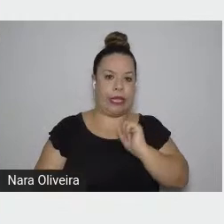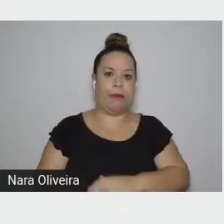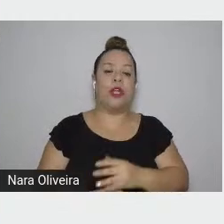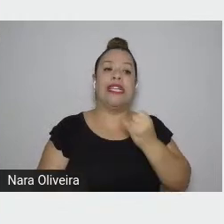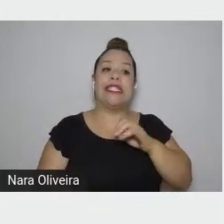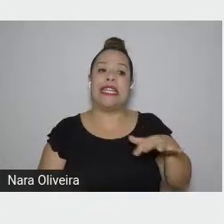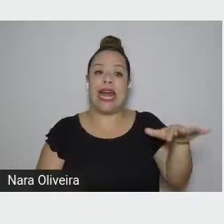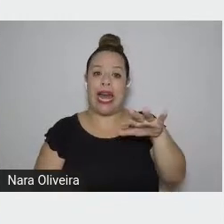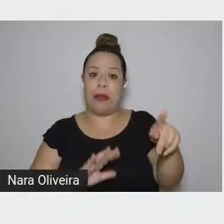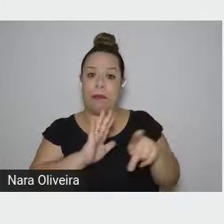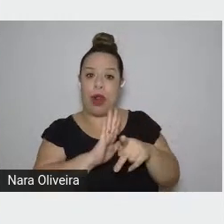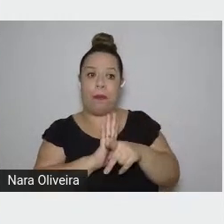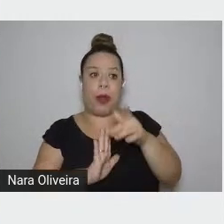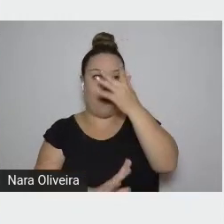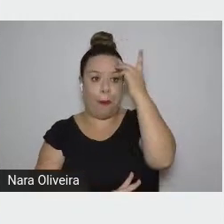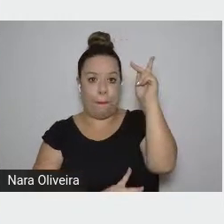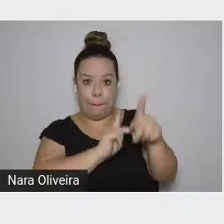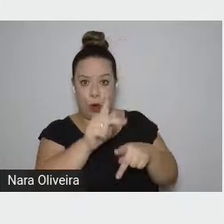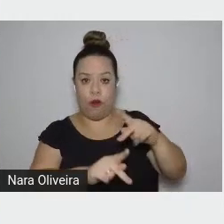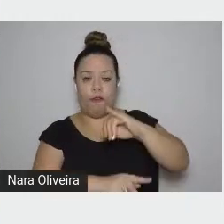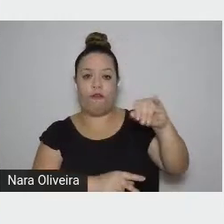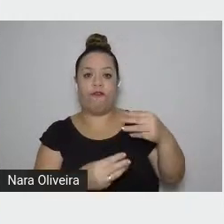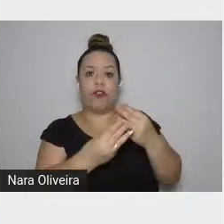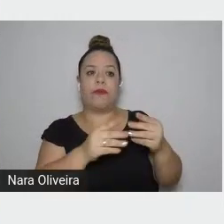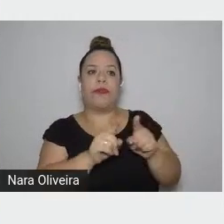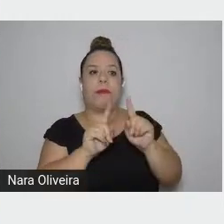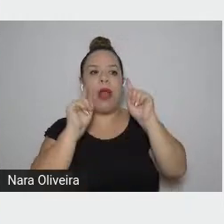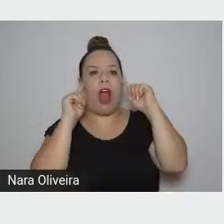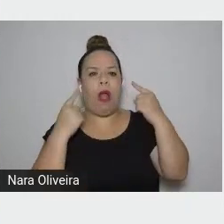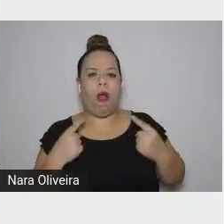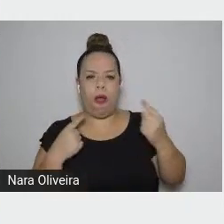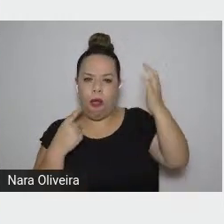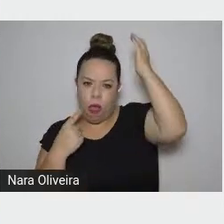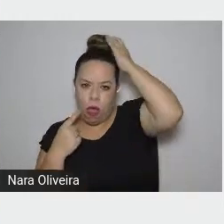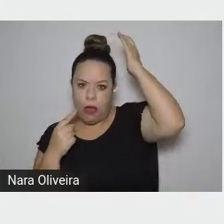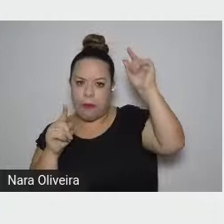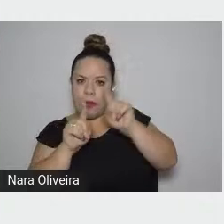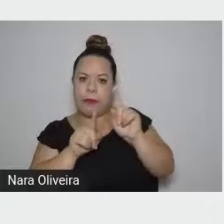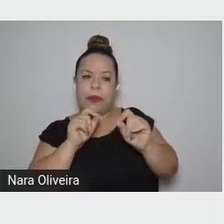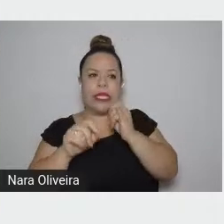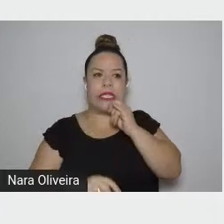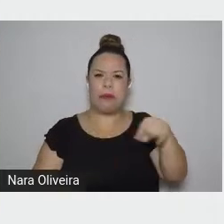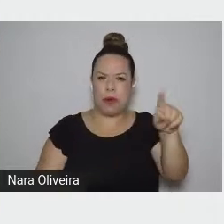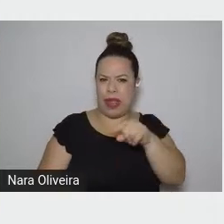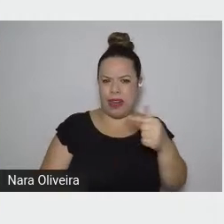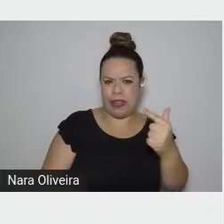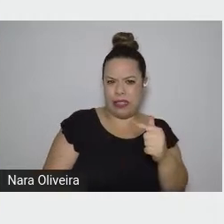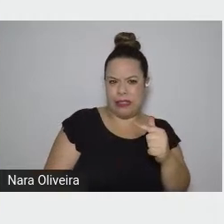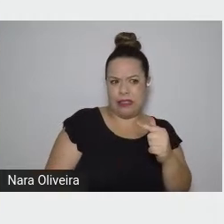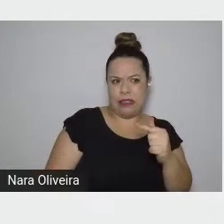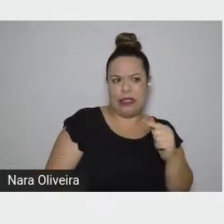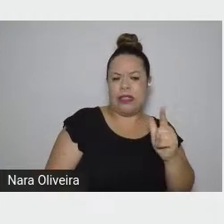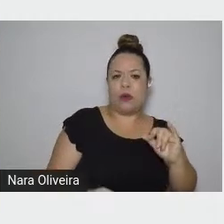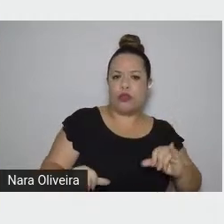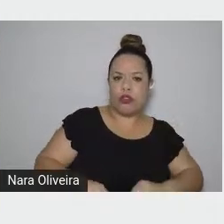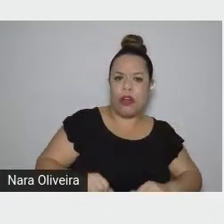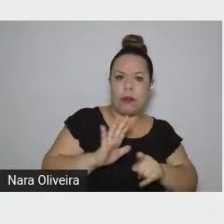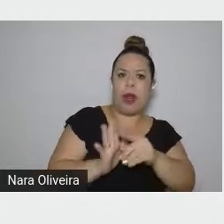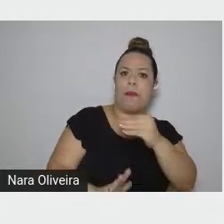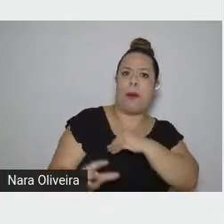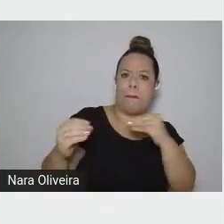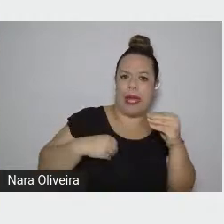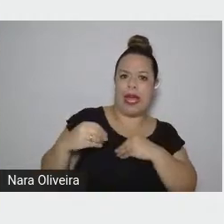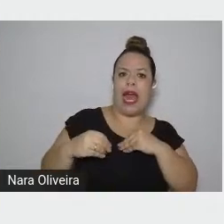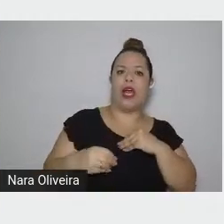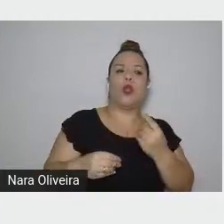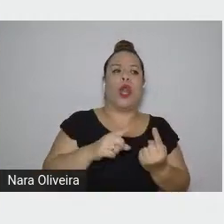os homens nasceram com o peso do pecado original, no cristianismo esse é perdoado às